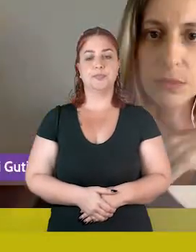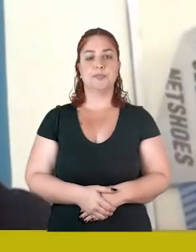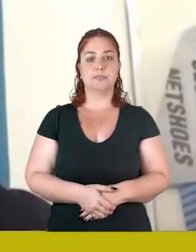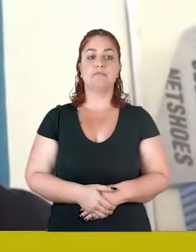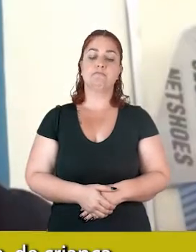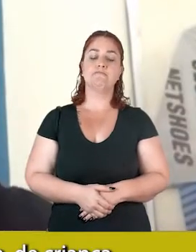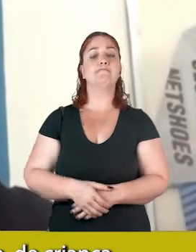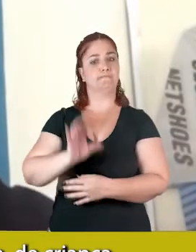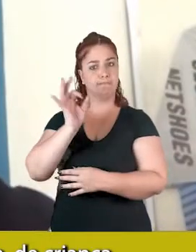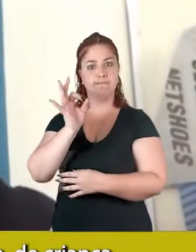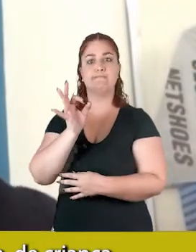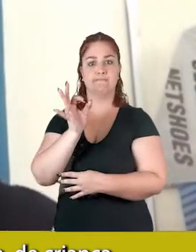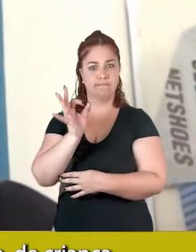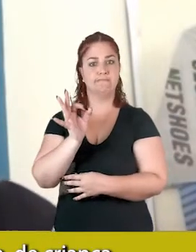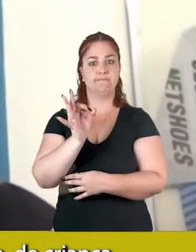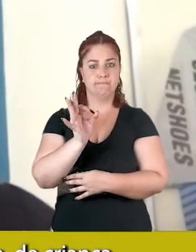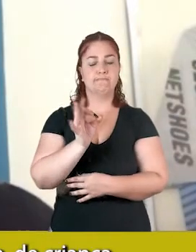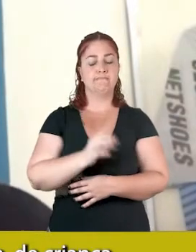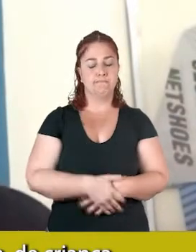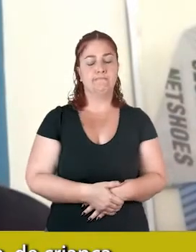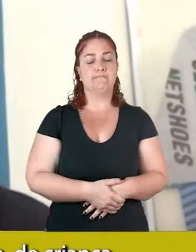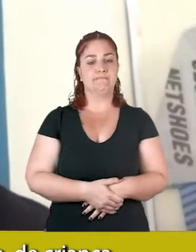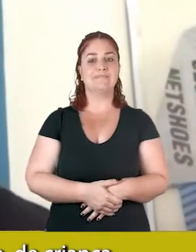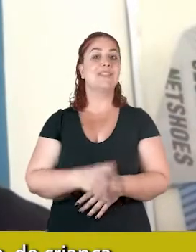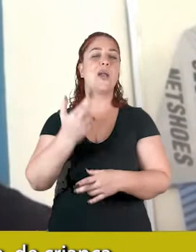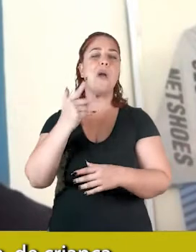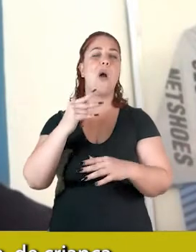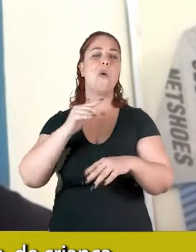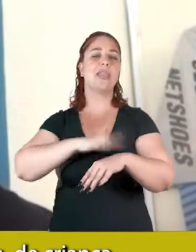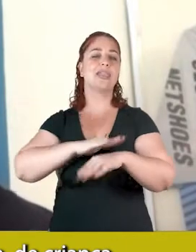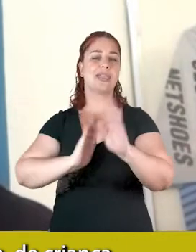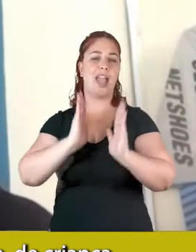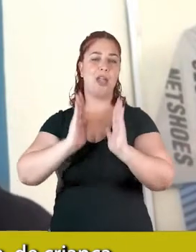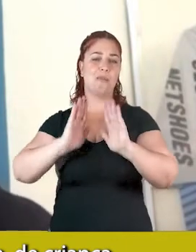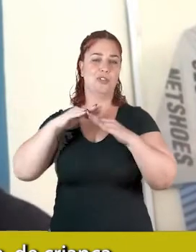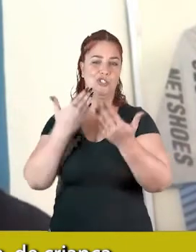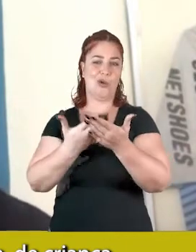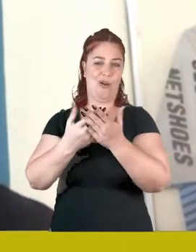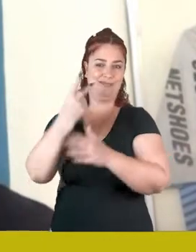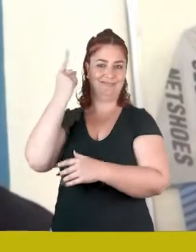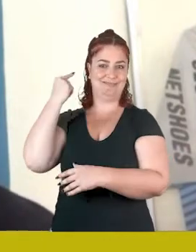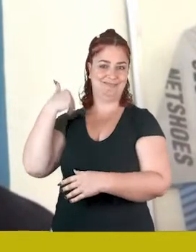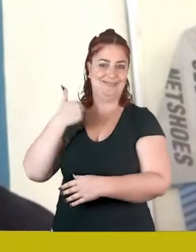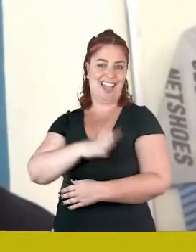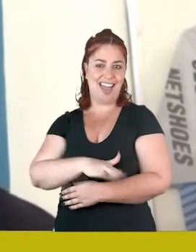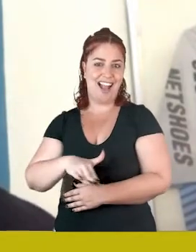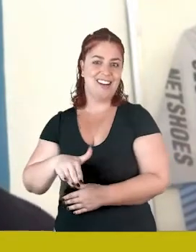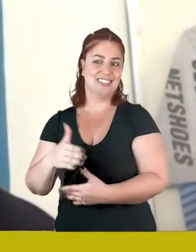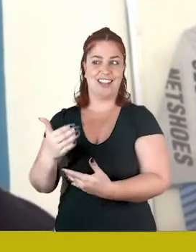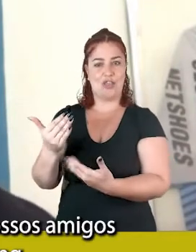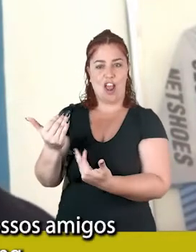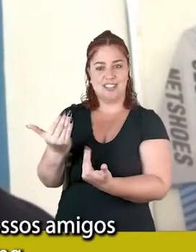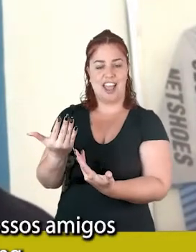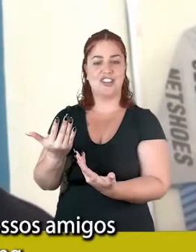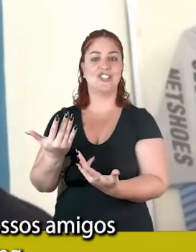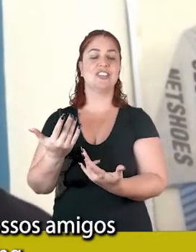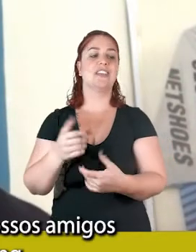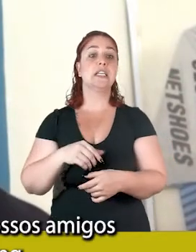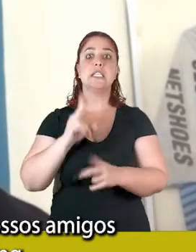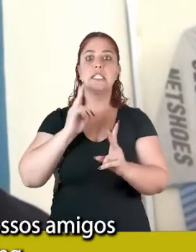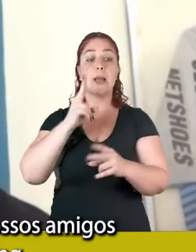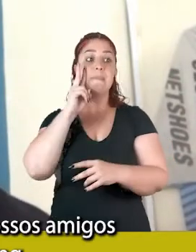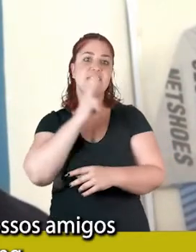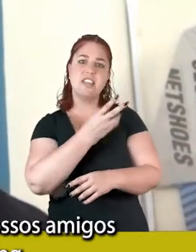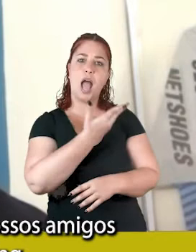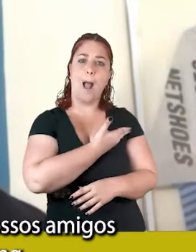Na verdade, como na época de escola, de moleque, de criança, quando a gente via